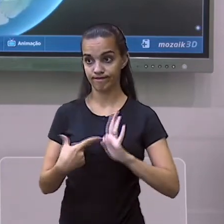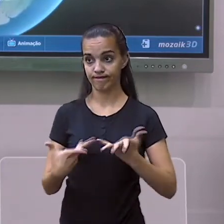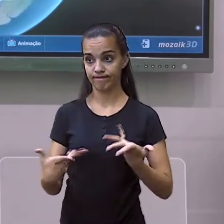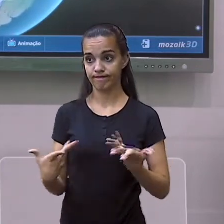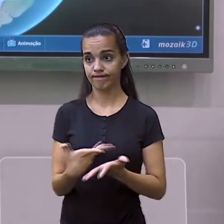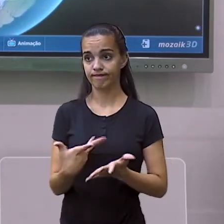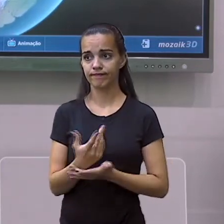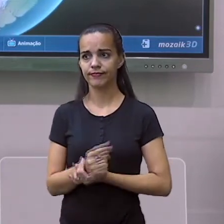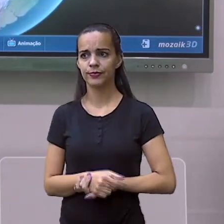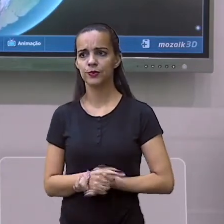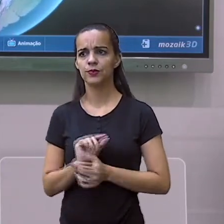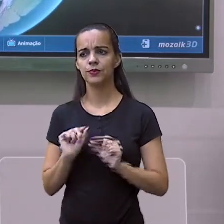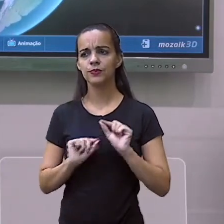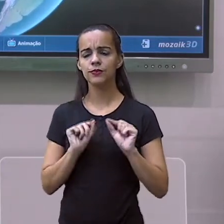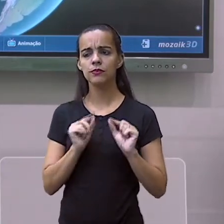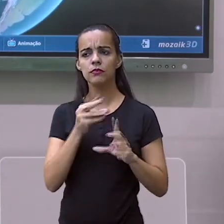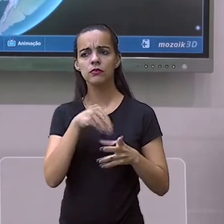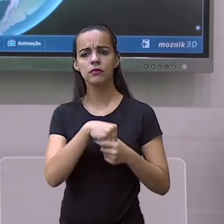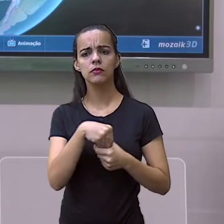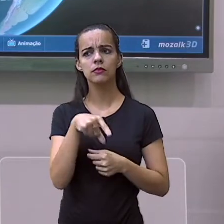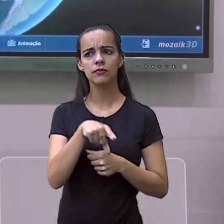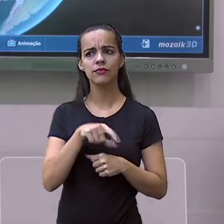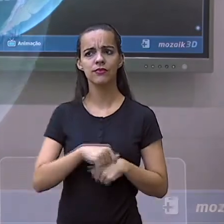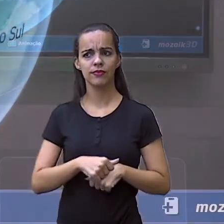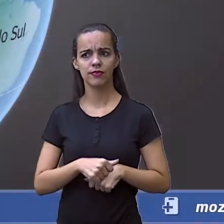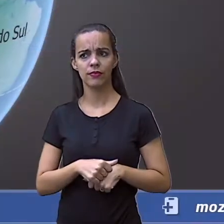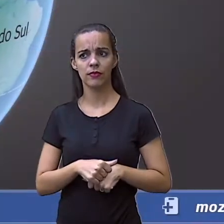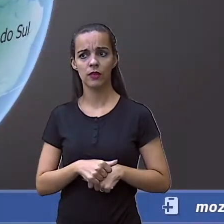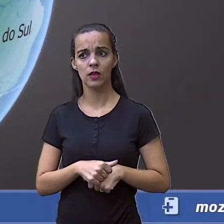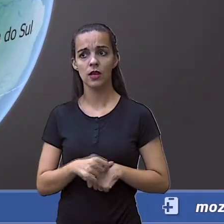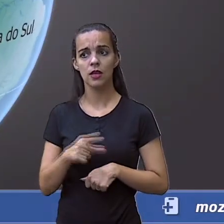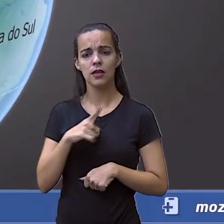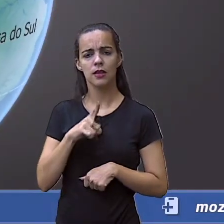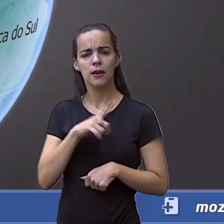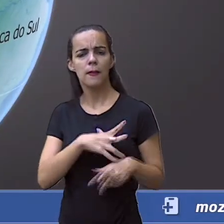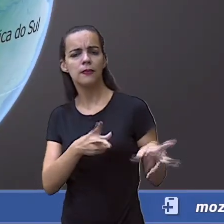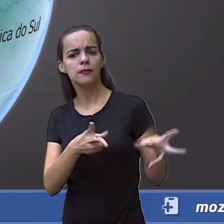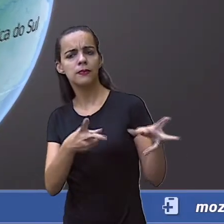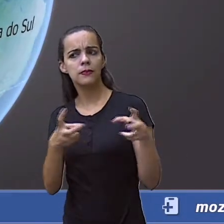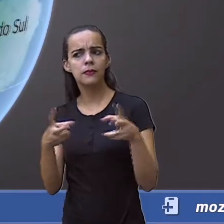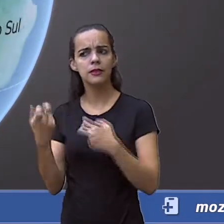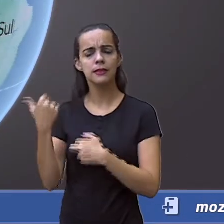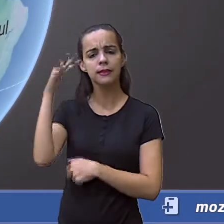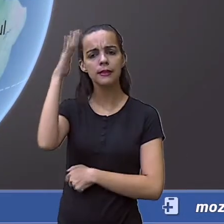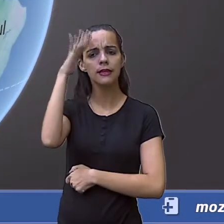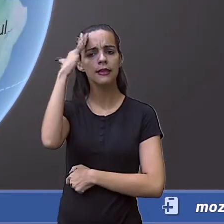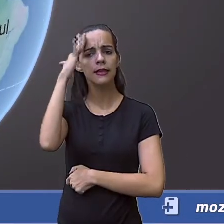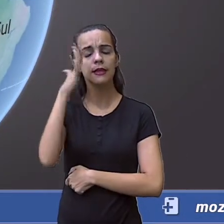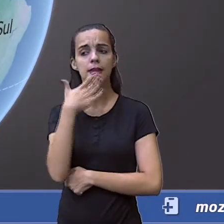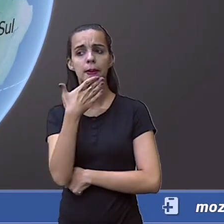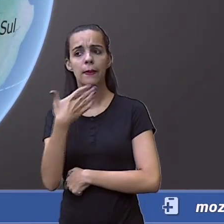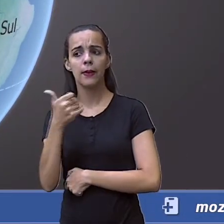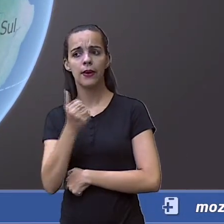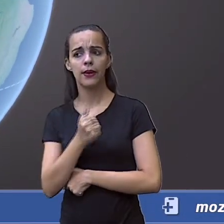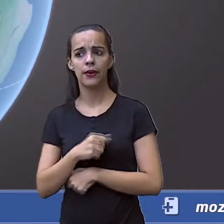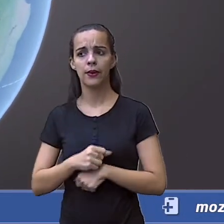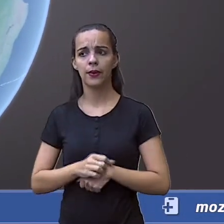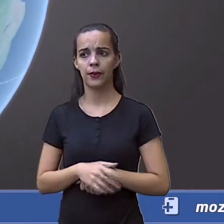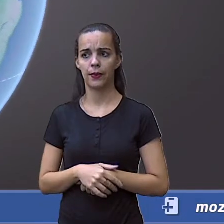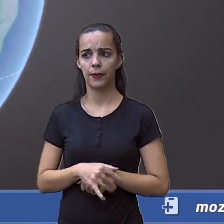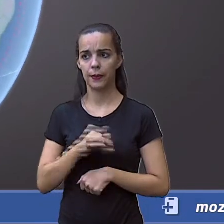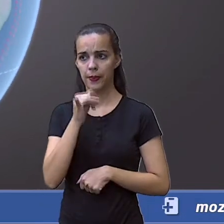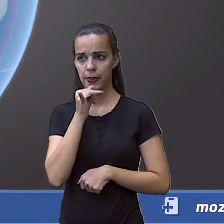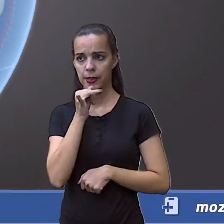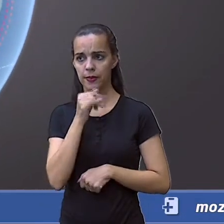a importância da logística. Para que a gente entenda isso aqui, vamos ver as rotas